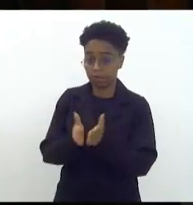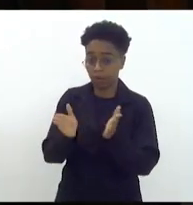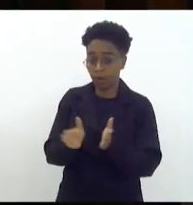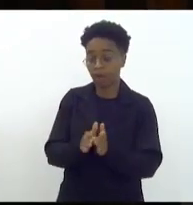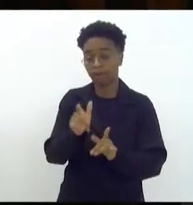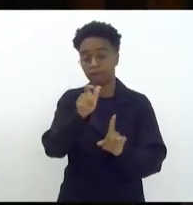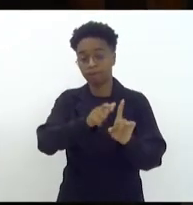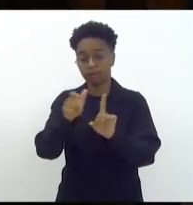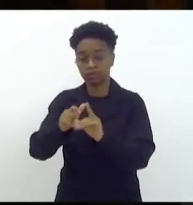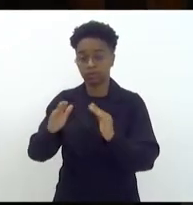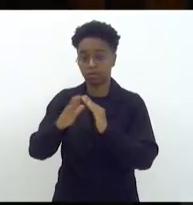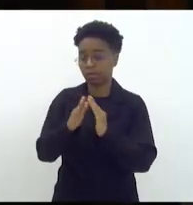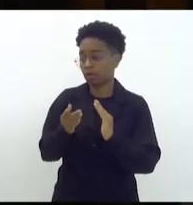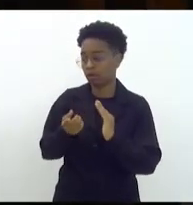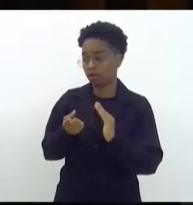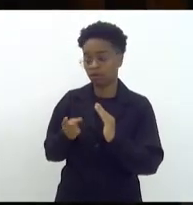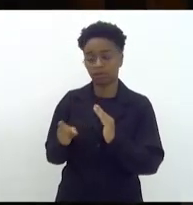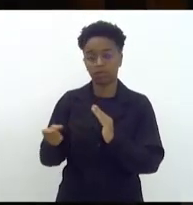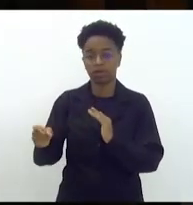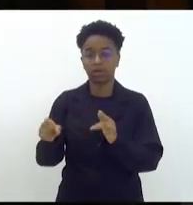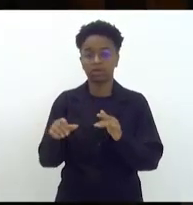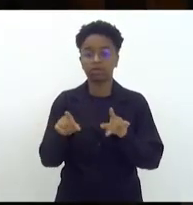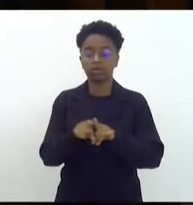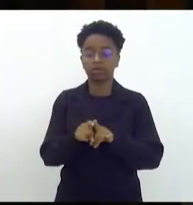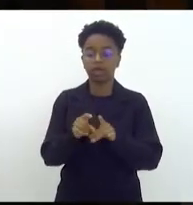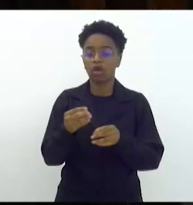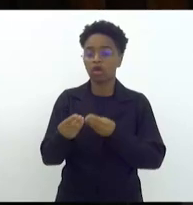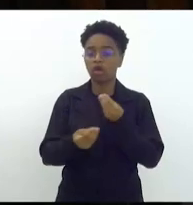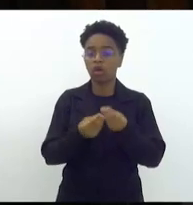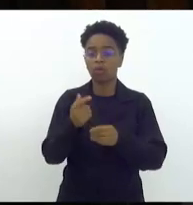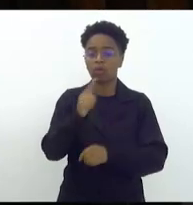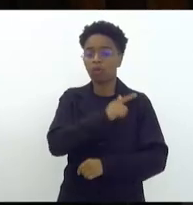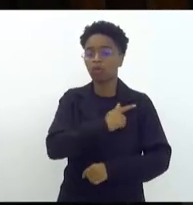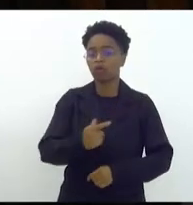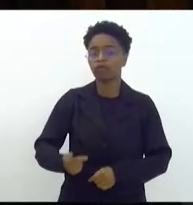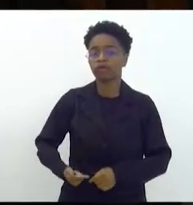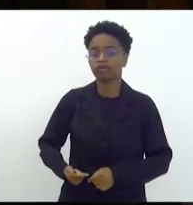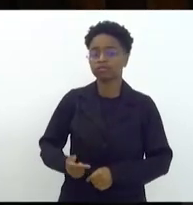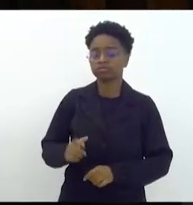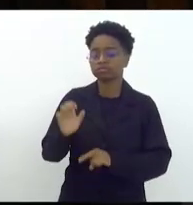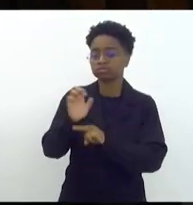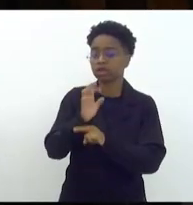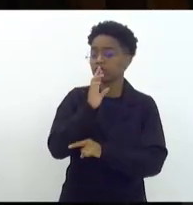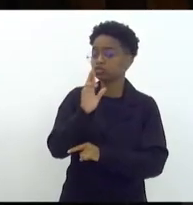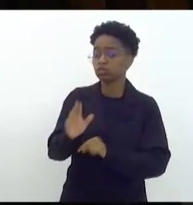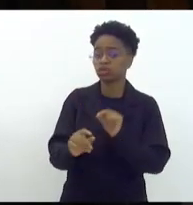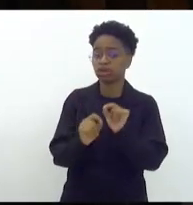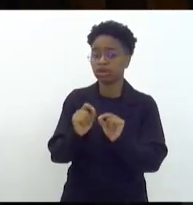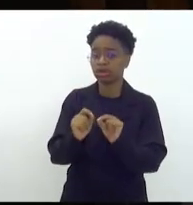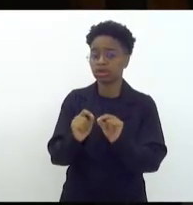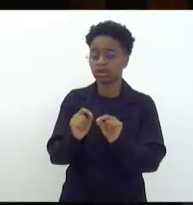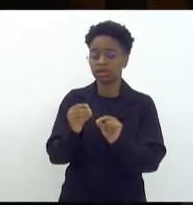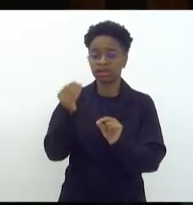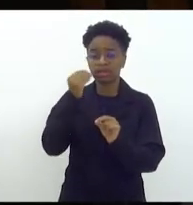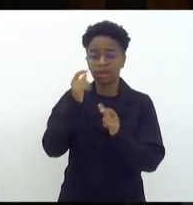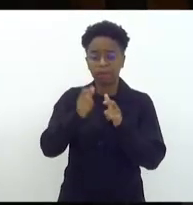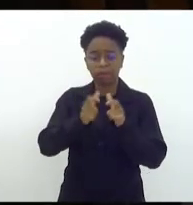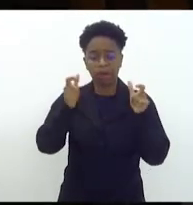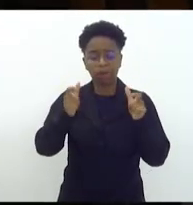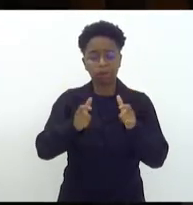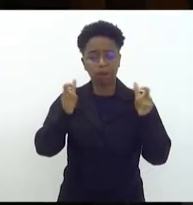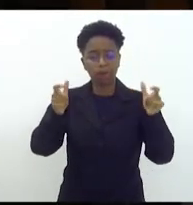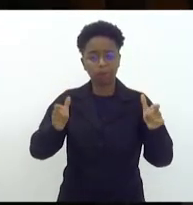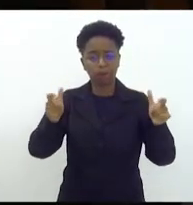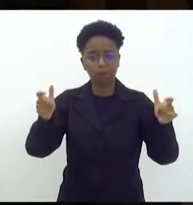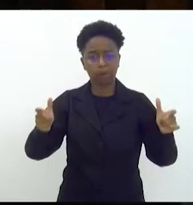periféricas e qual é a resposta que o governo do estado tem dado aumentar aumentar e aumentar